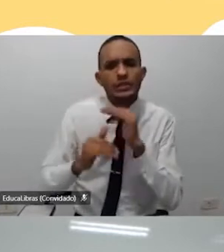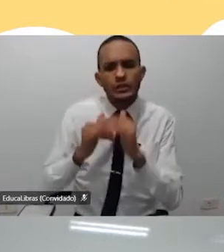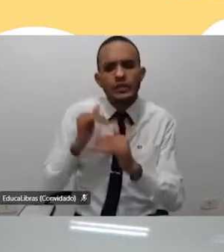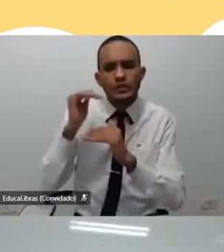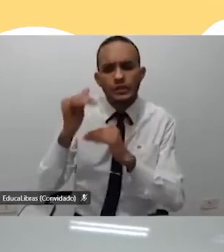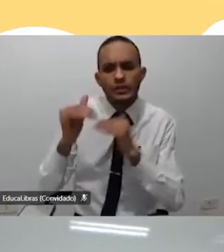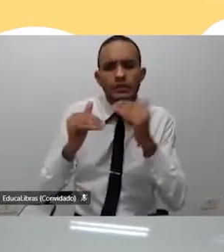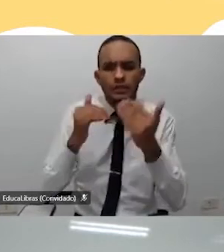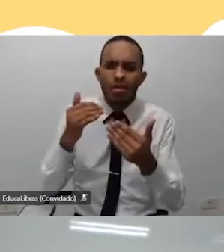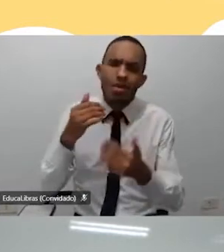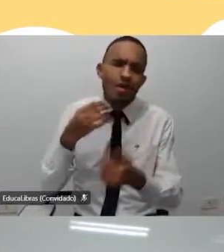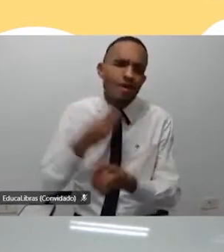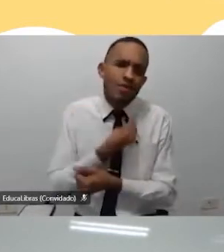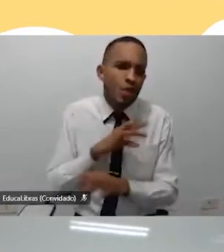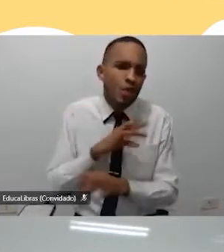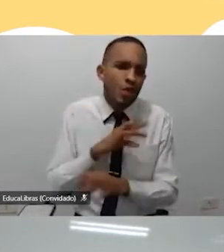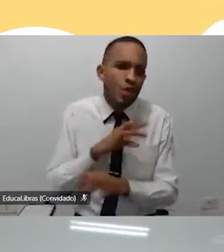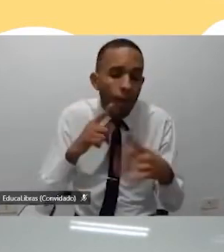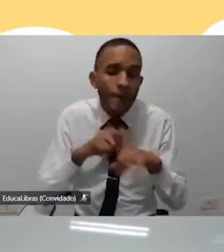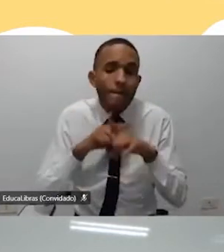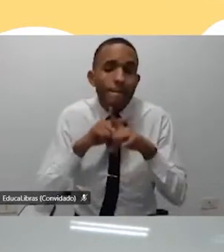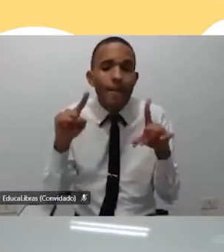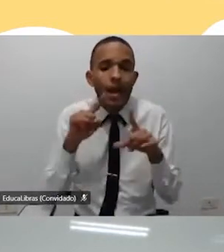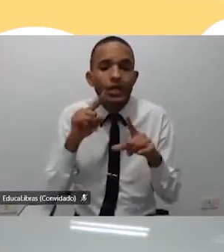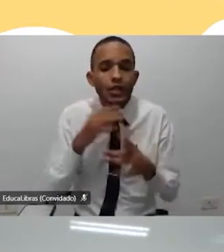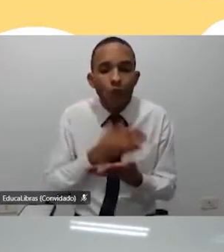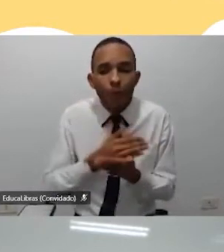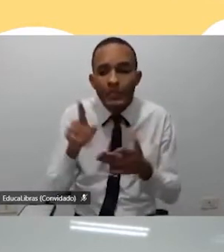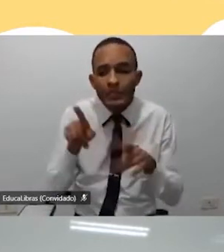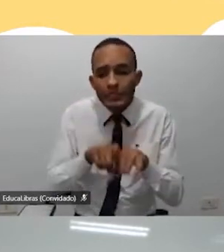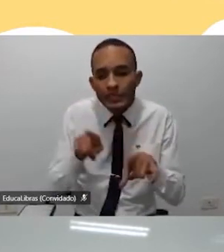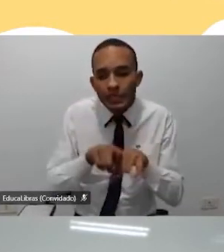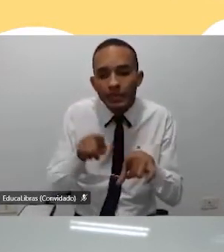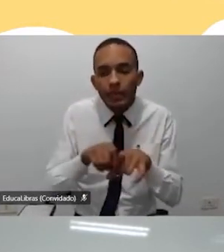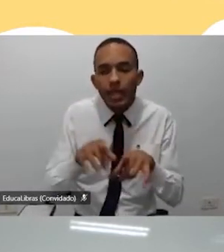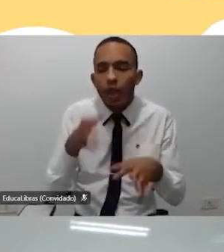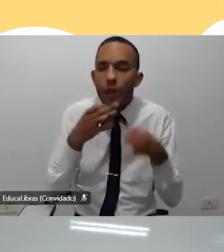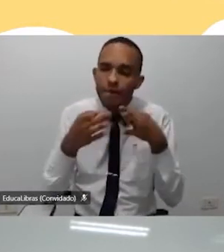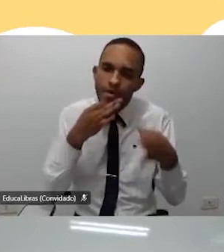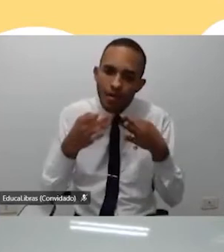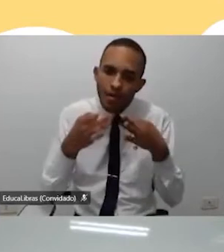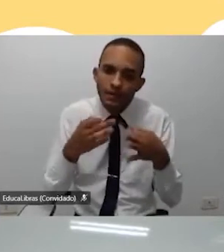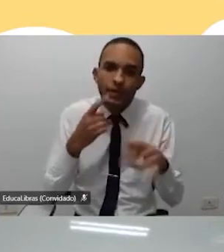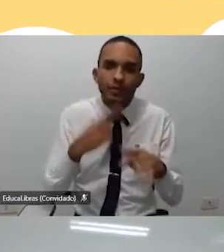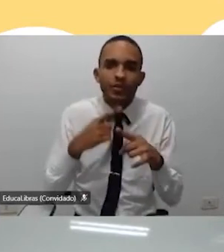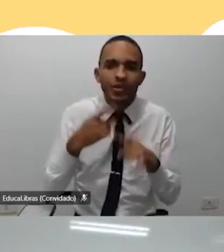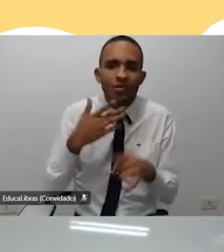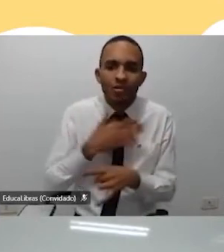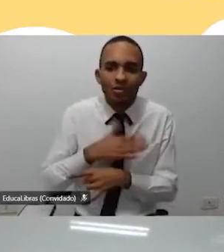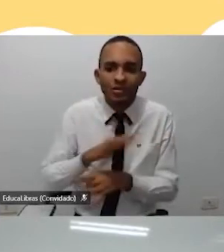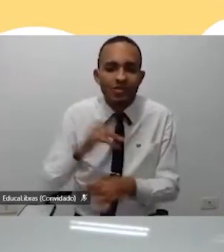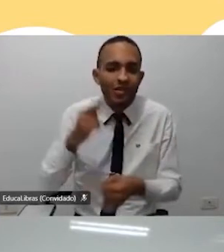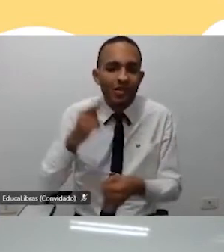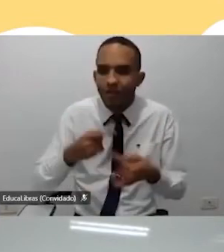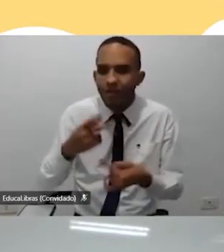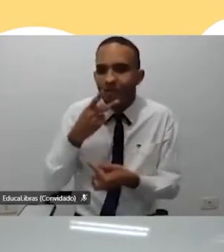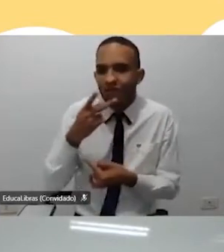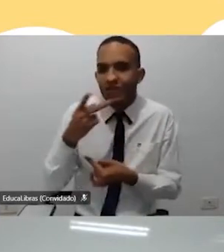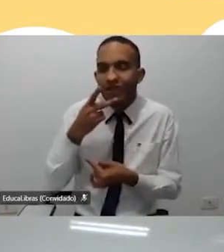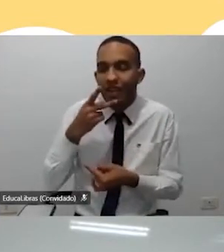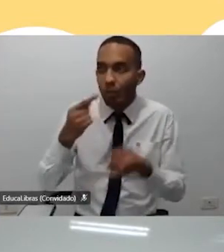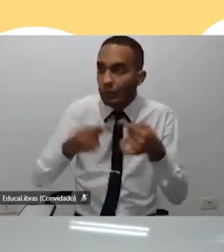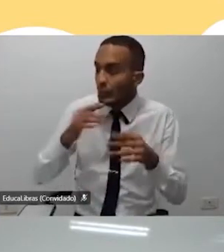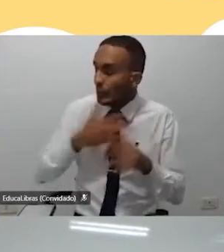praticamente o resto da vida, mas eu comecei também a desenvolver o meu senso crítico, né? Porque eu não gostava de política, não gostava de falar de